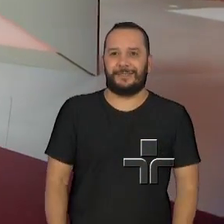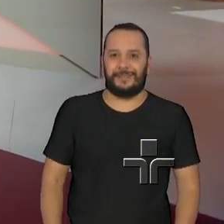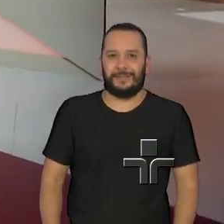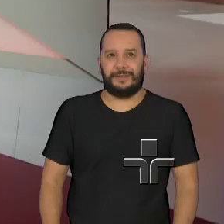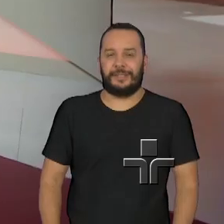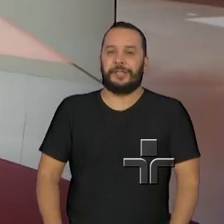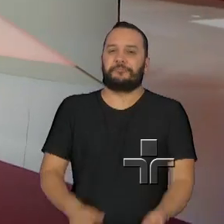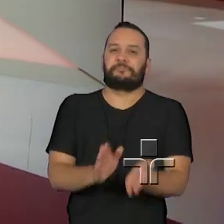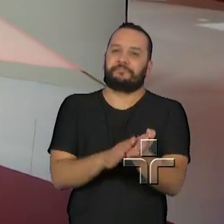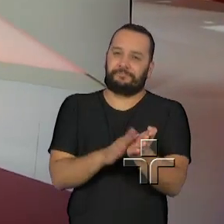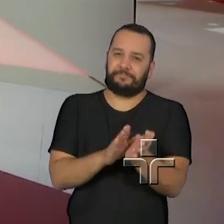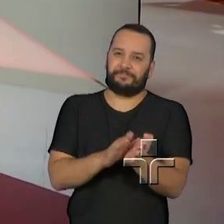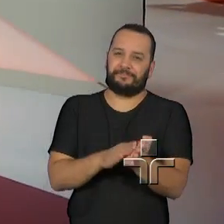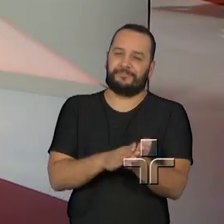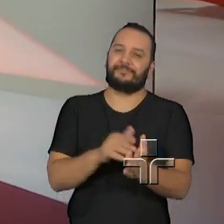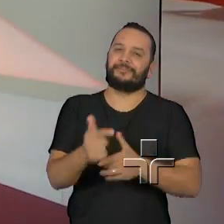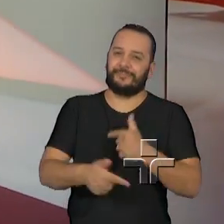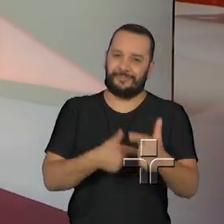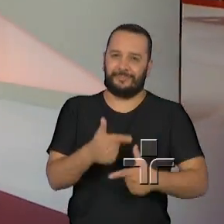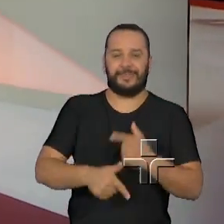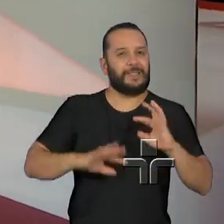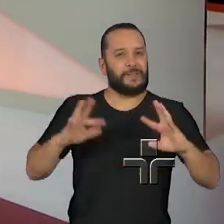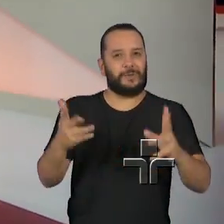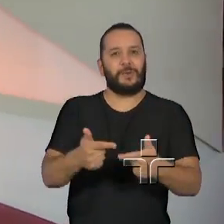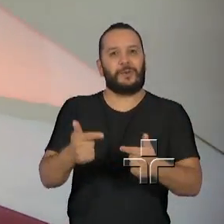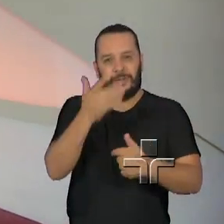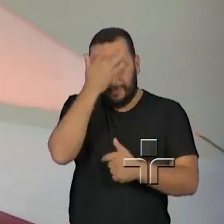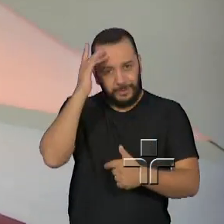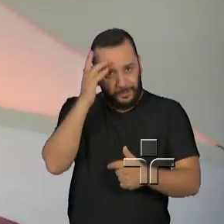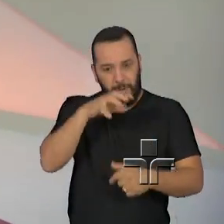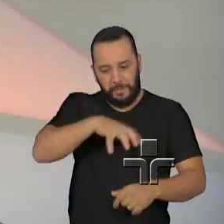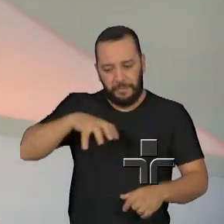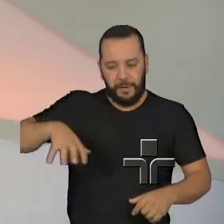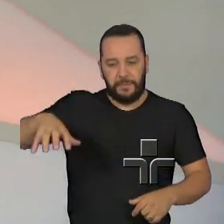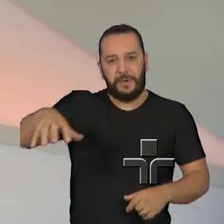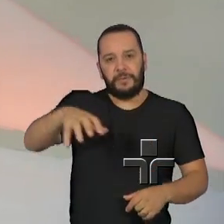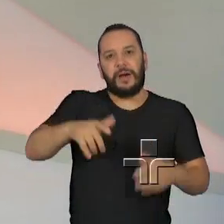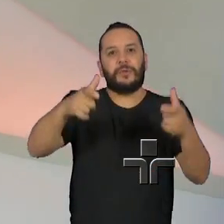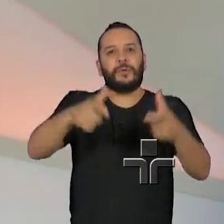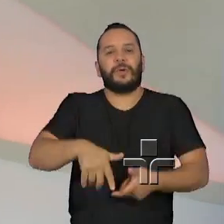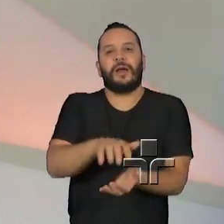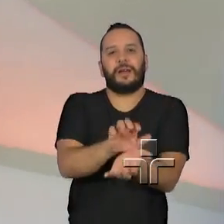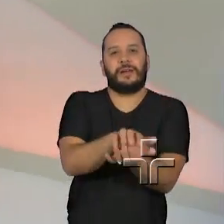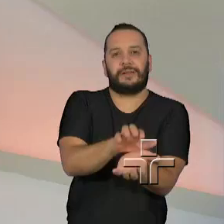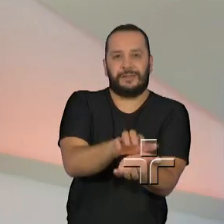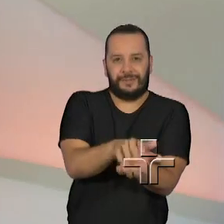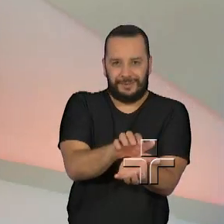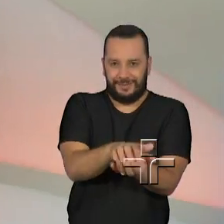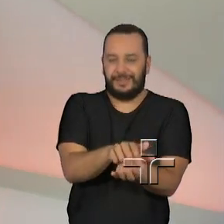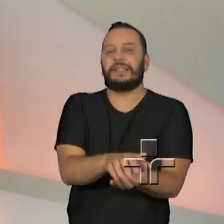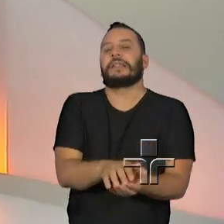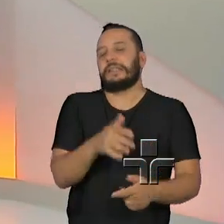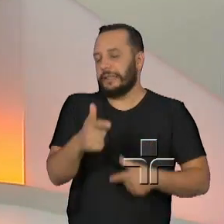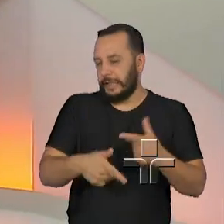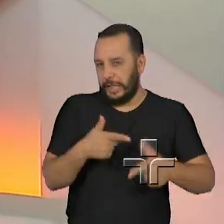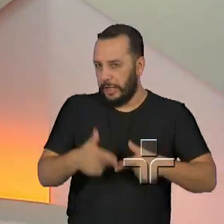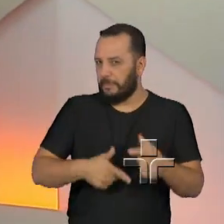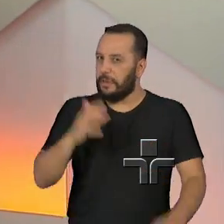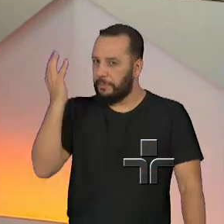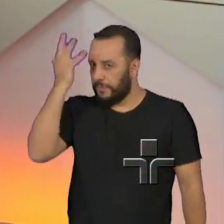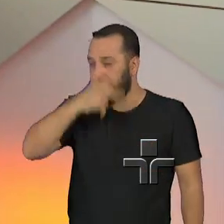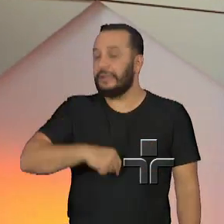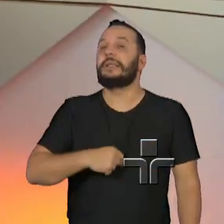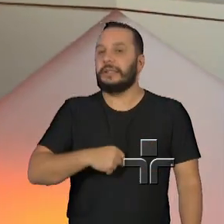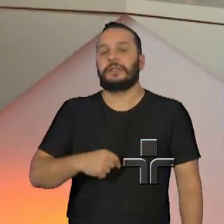Olha, parabéns por esse trabalho para toda a rede de Jacareí, né? Como nós vimos, o envolvimento, um trabalho muito bonito, um